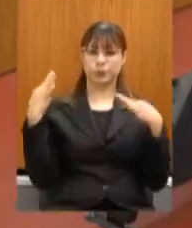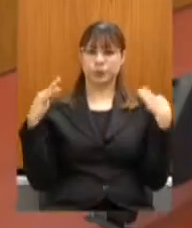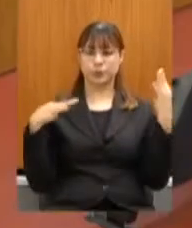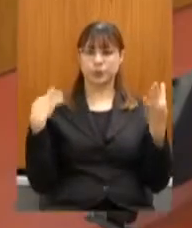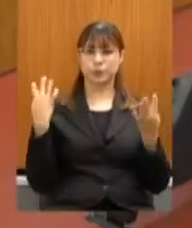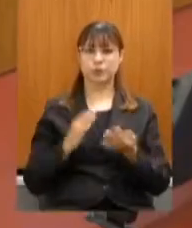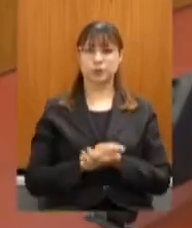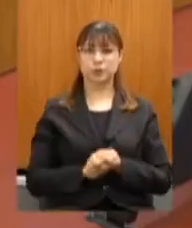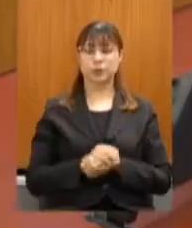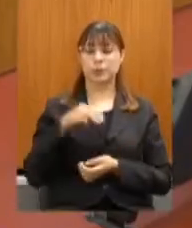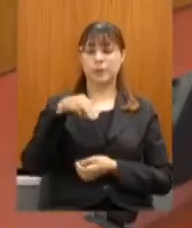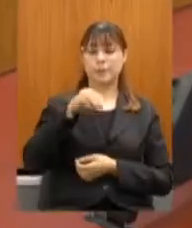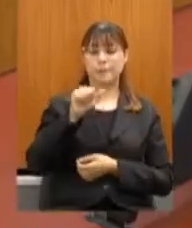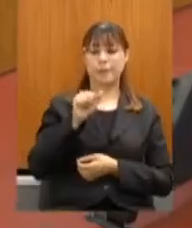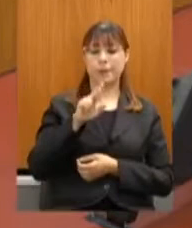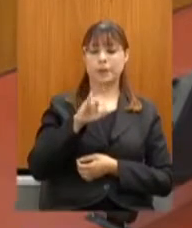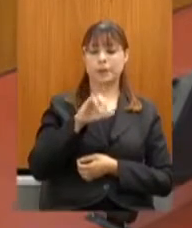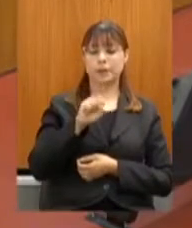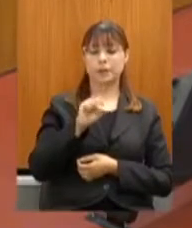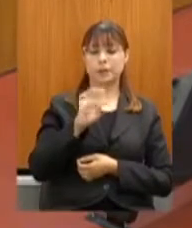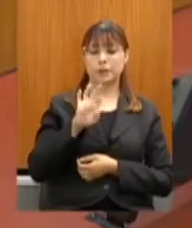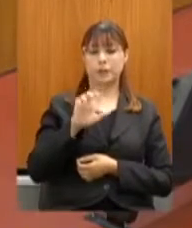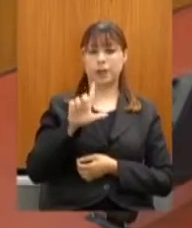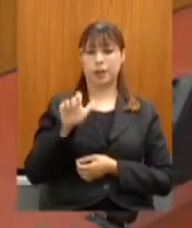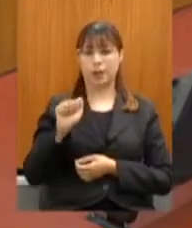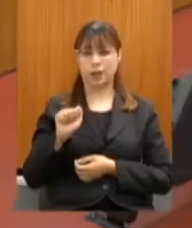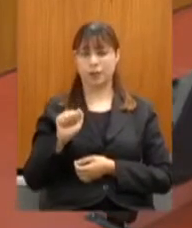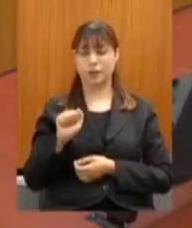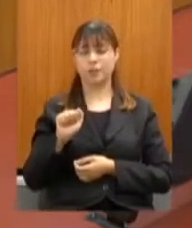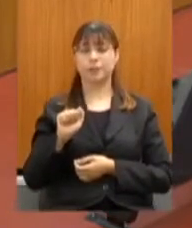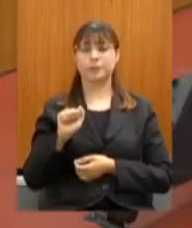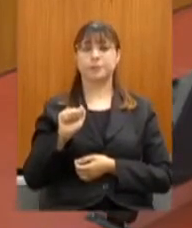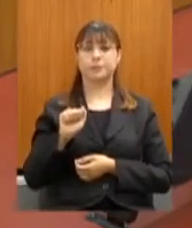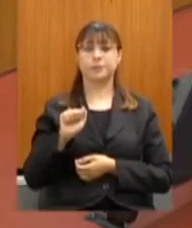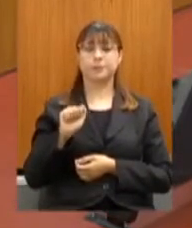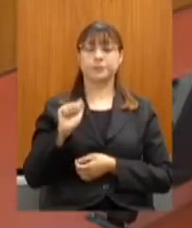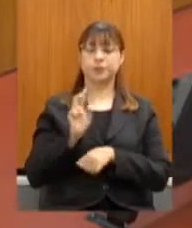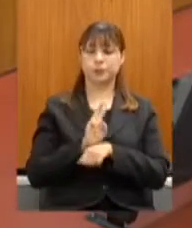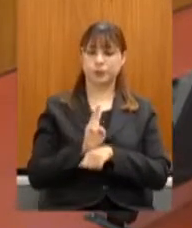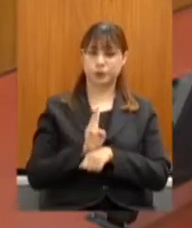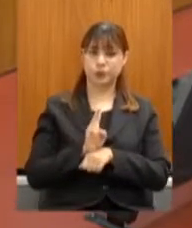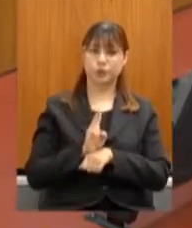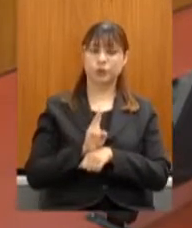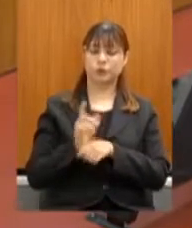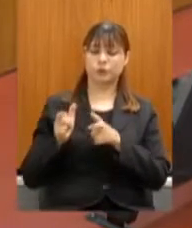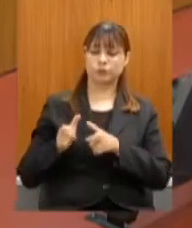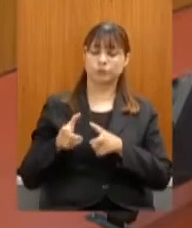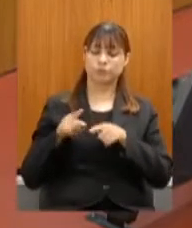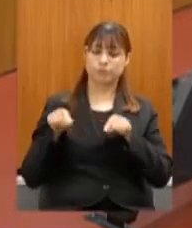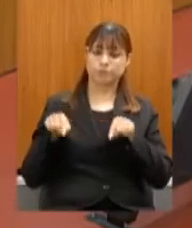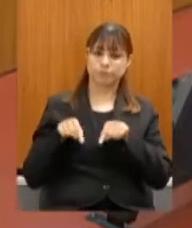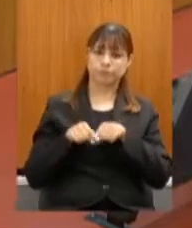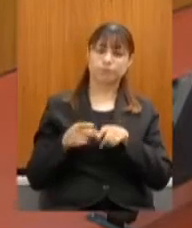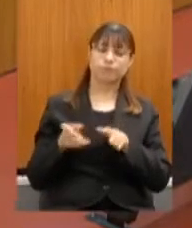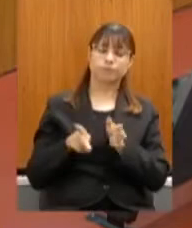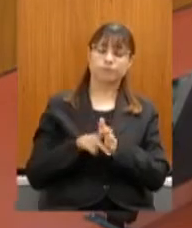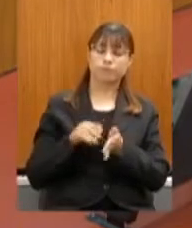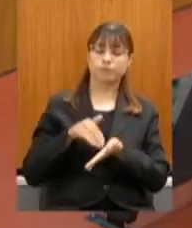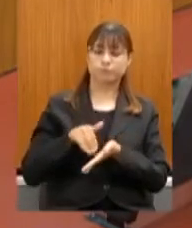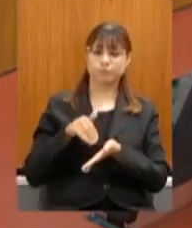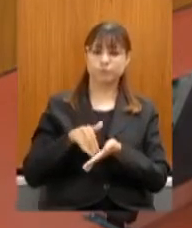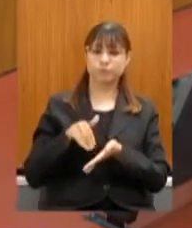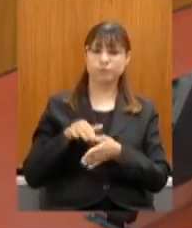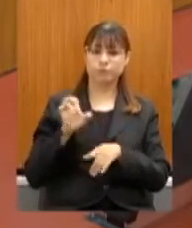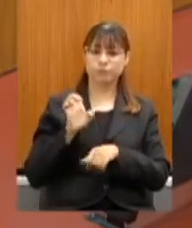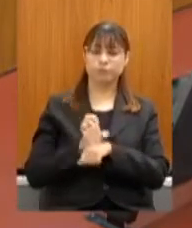Maristela Rangel Pinto, chefe de gabinete da Secretaria de Estado